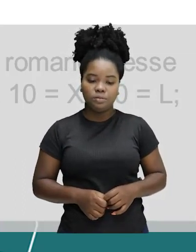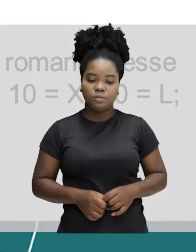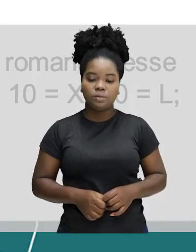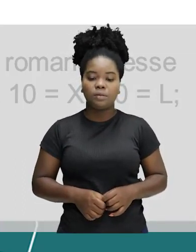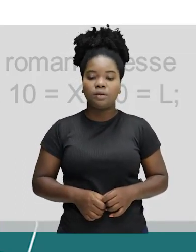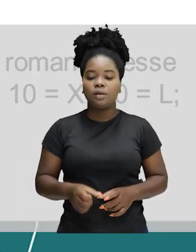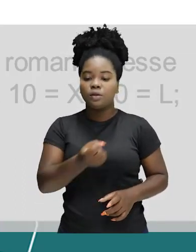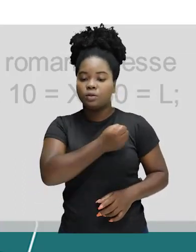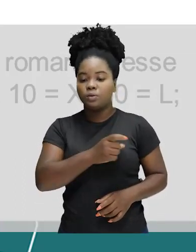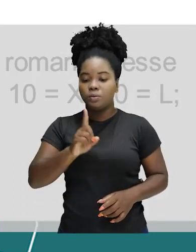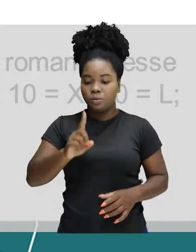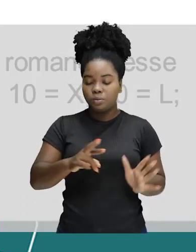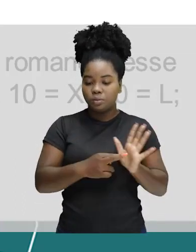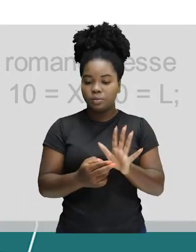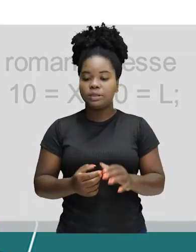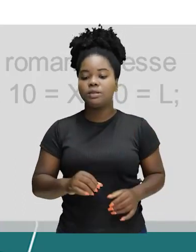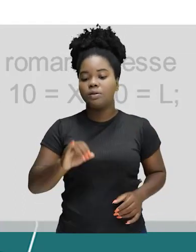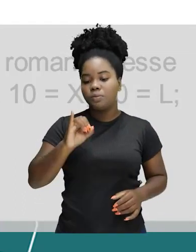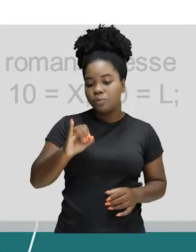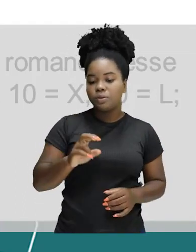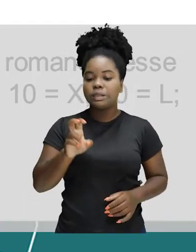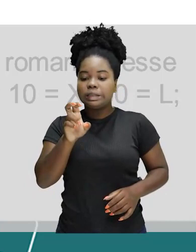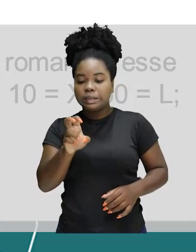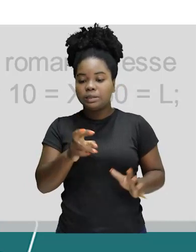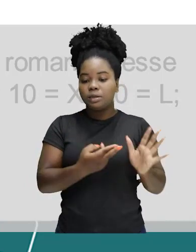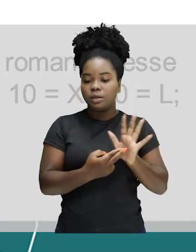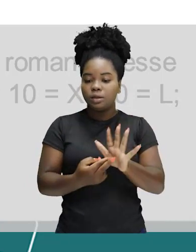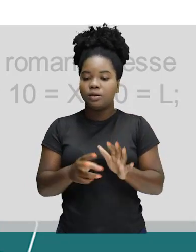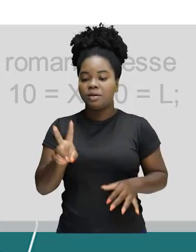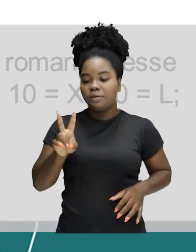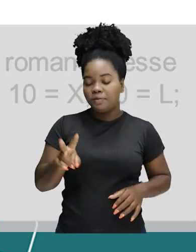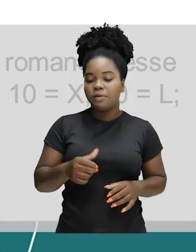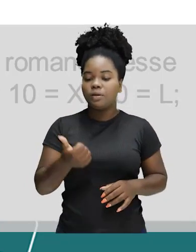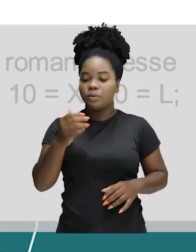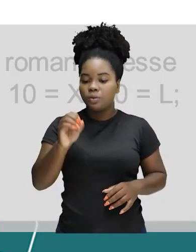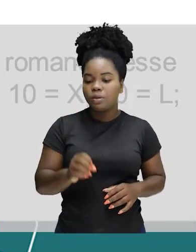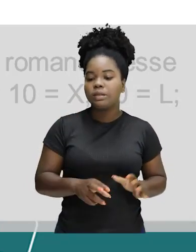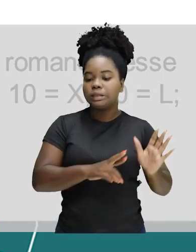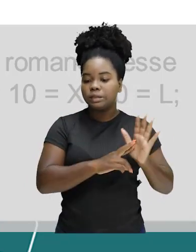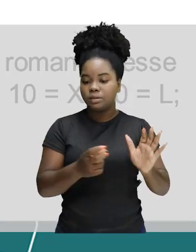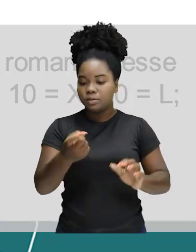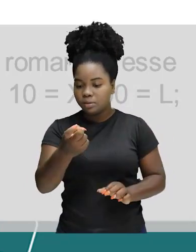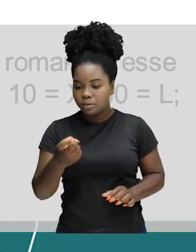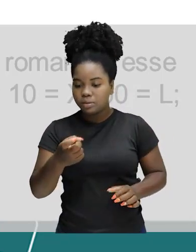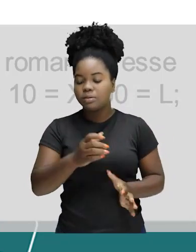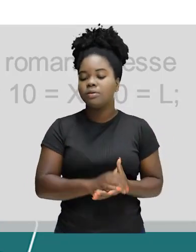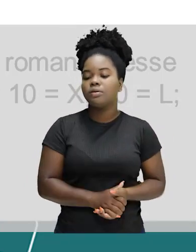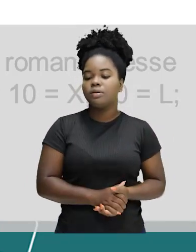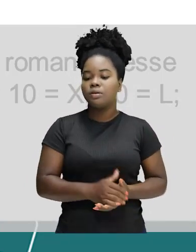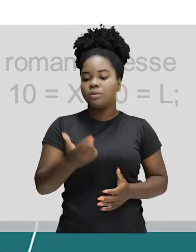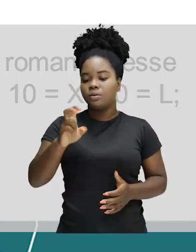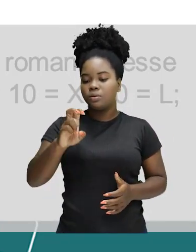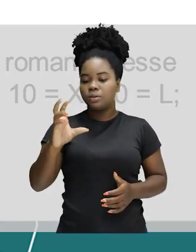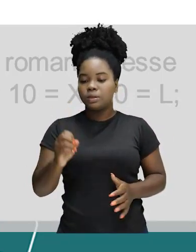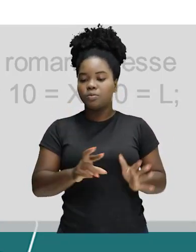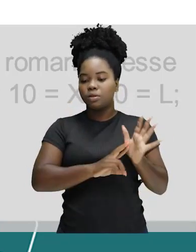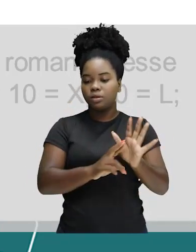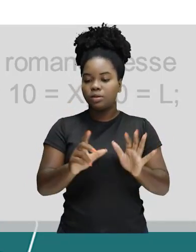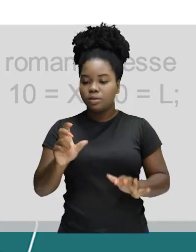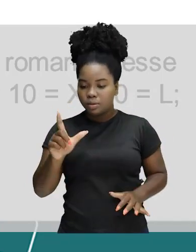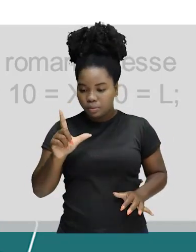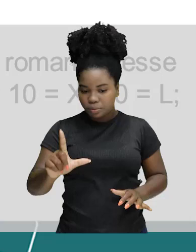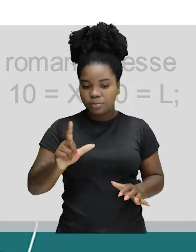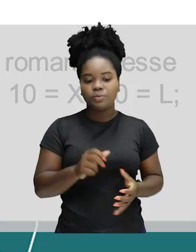o número 1 é representado pela letra I. O 5 representado pela letra V. O 10 representado pelo X. O